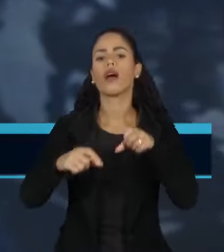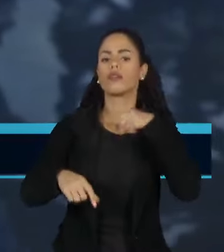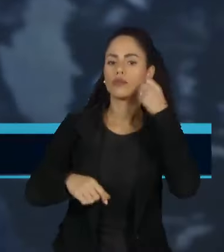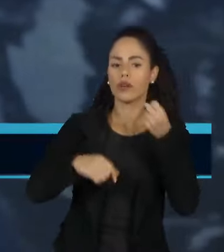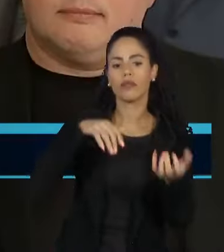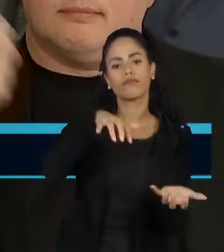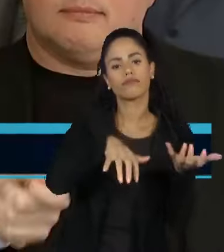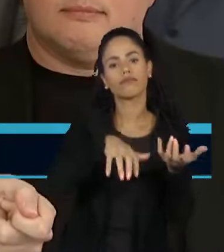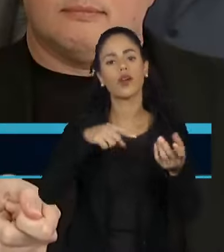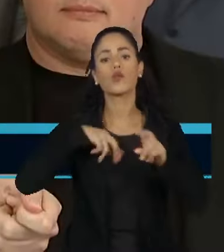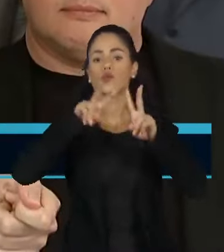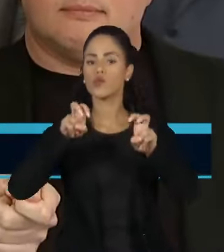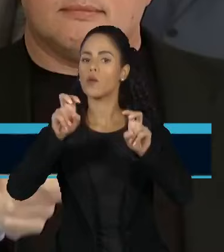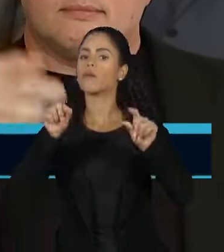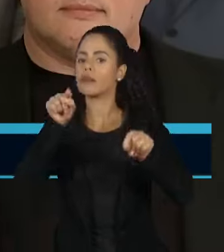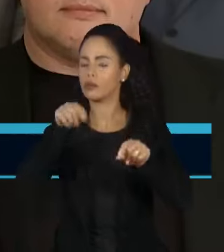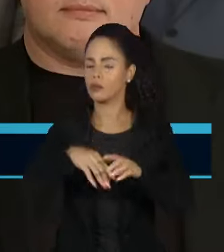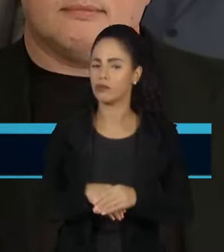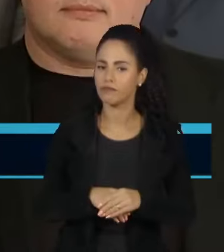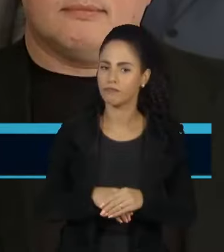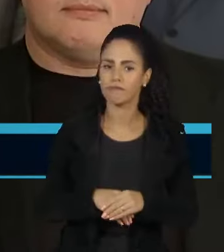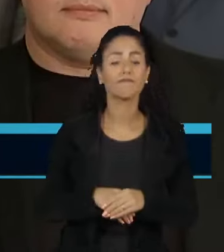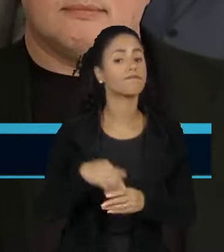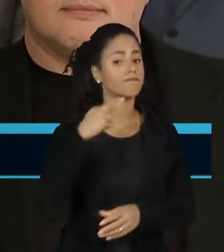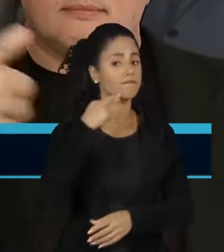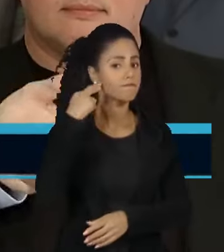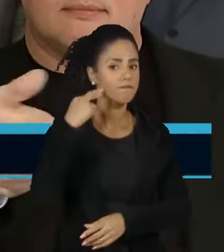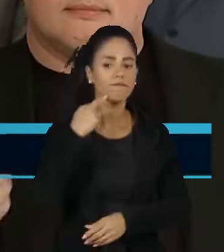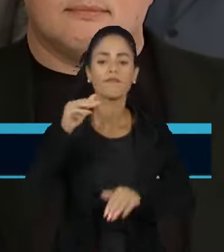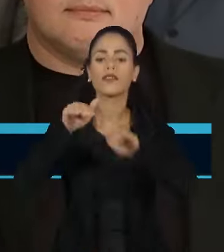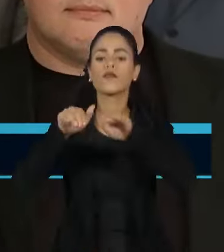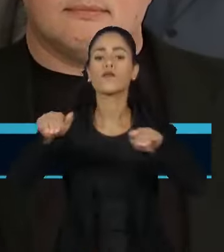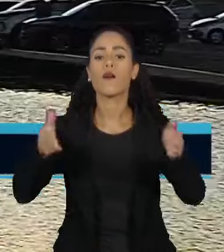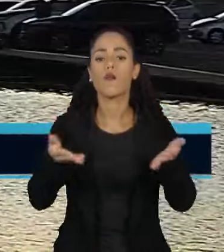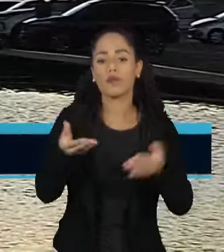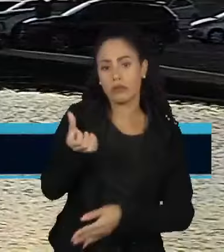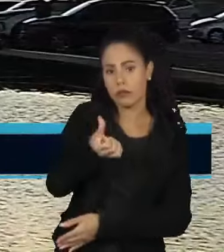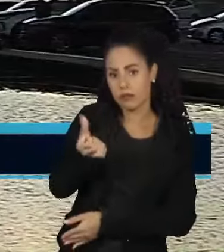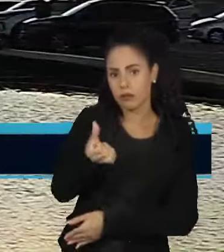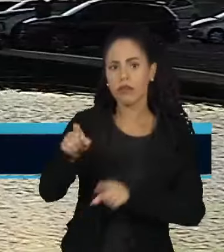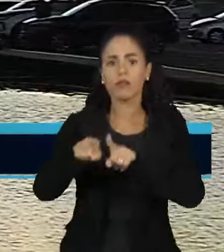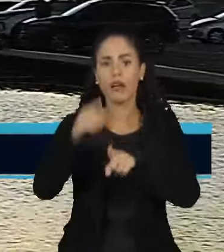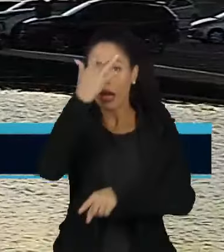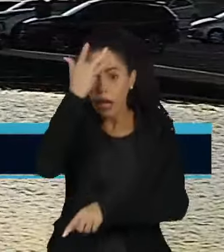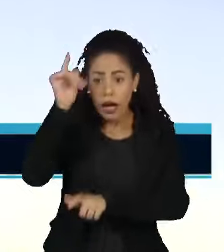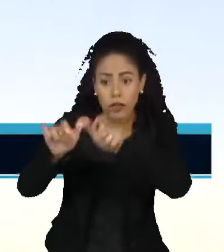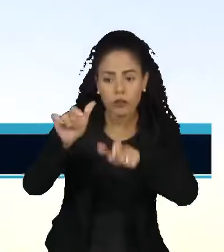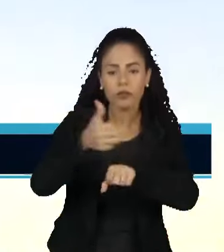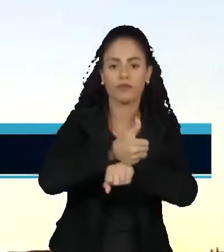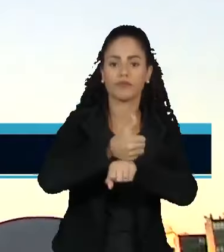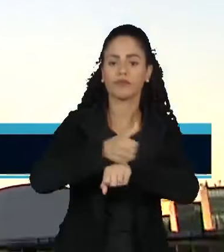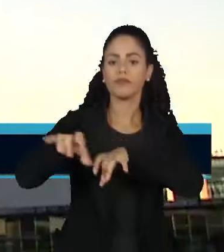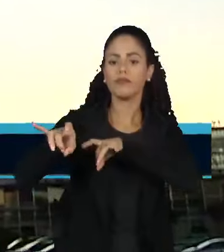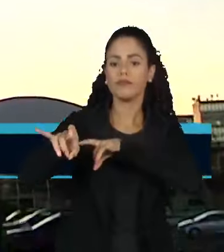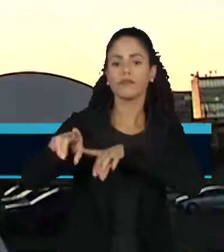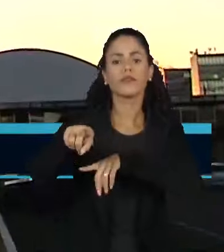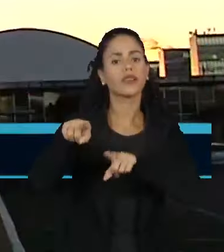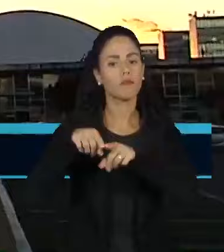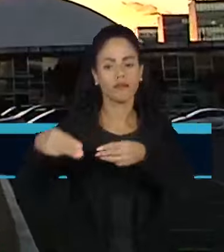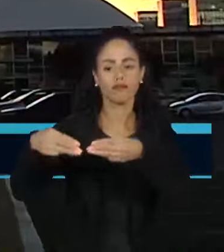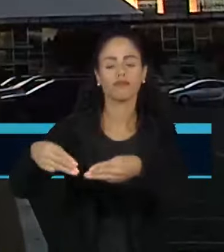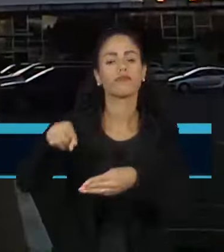do tema. Rodrigo Pacheco convocou nesta sexta-feira os técnicos do Senado e os parlamentares